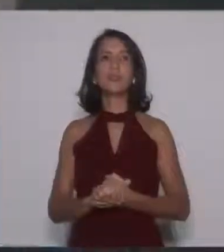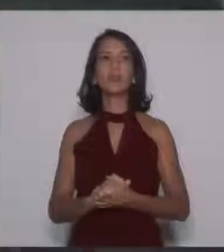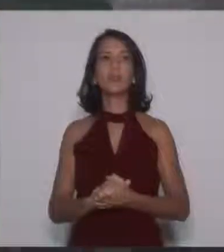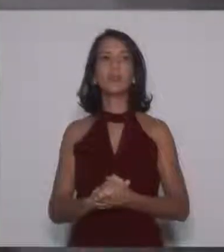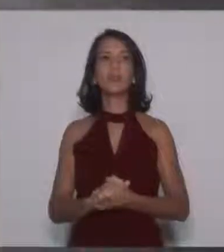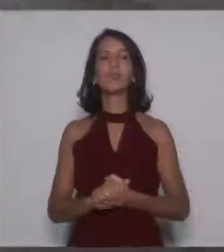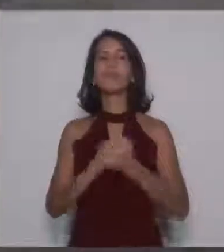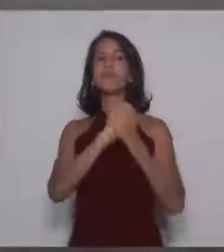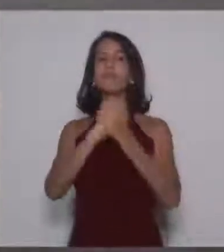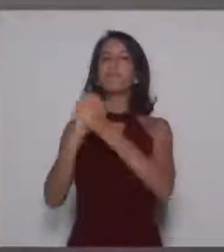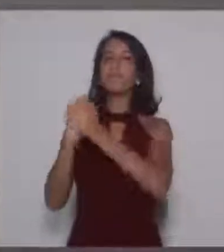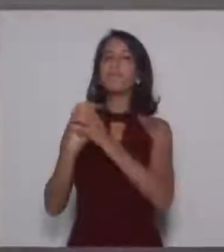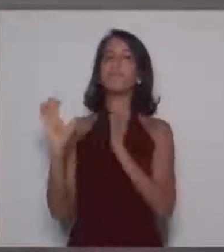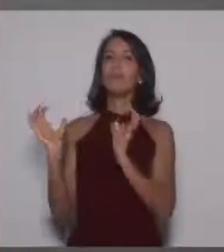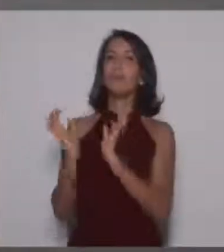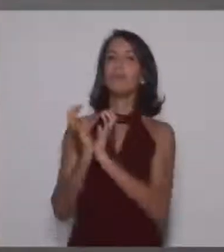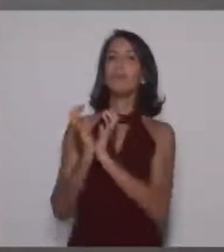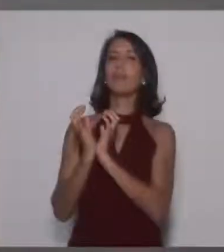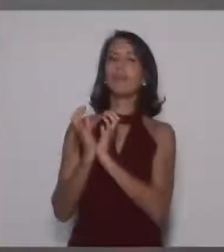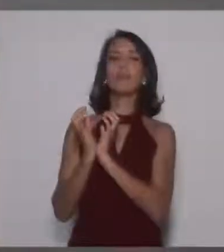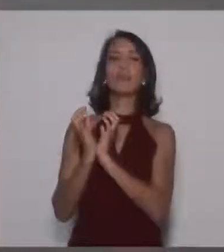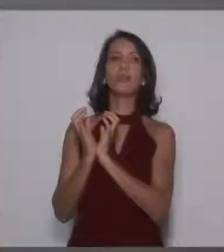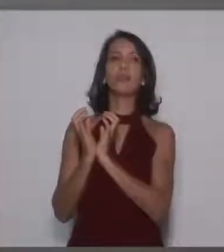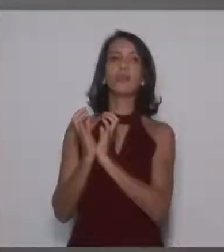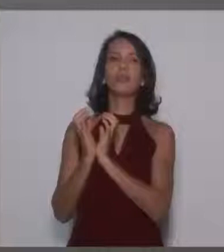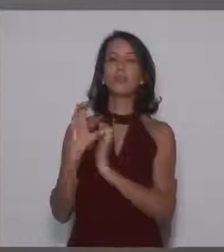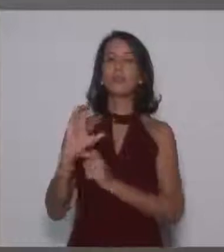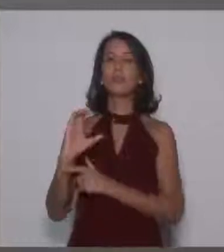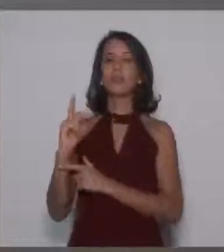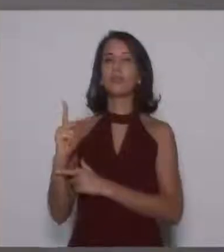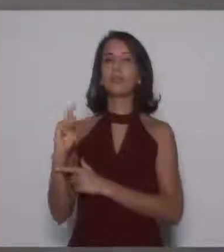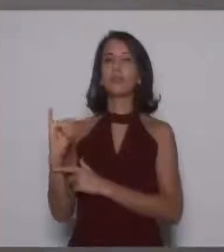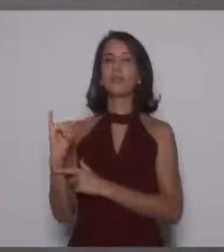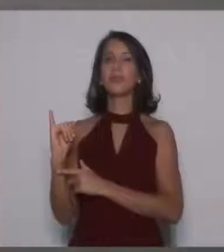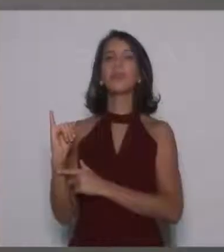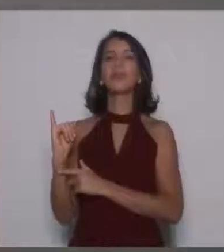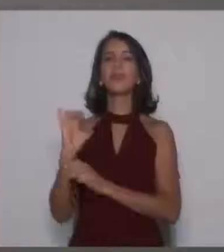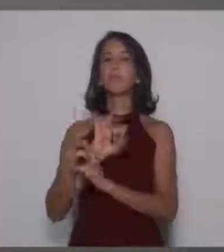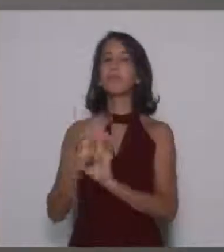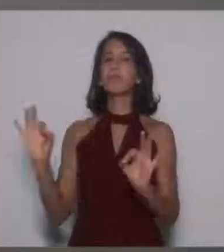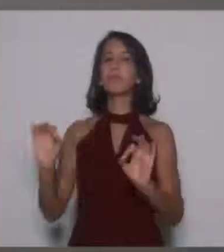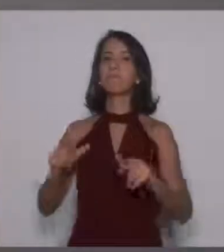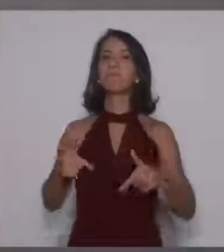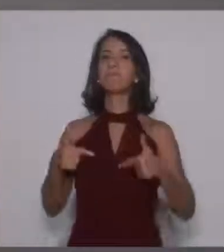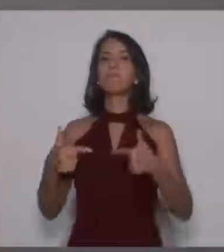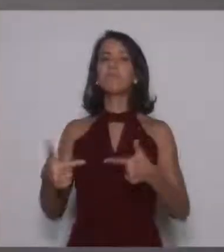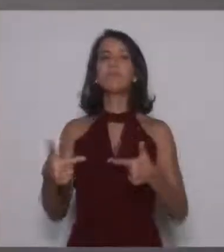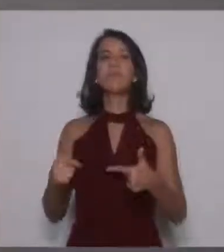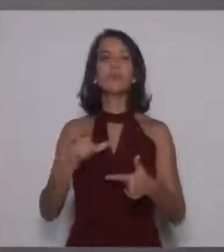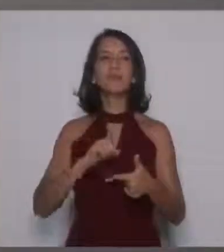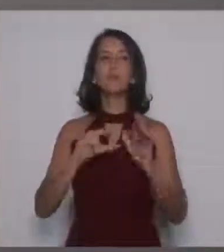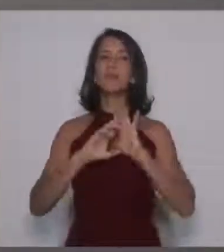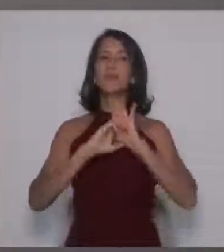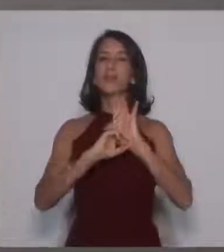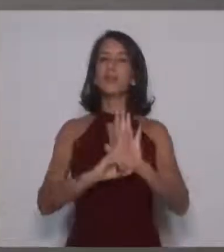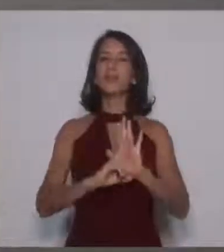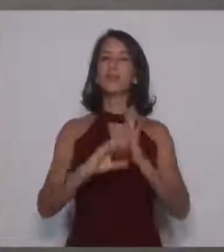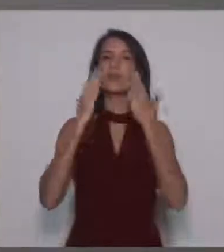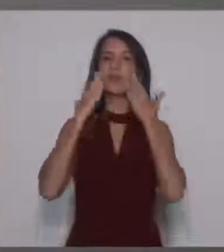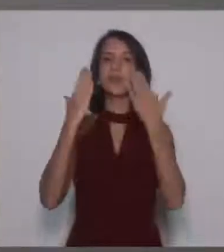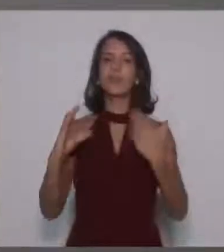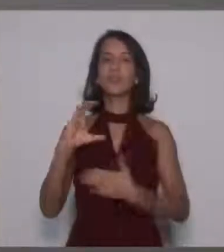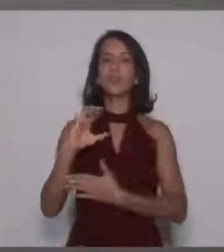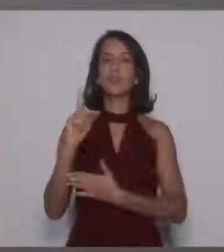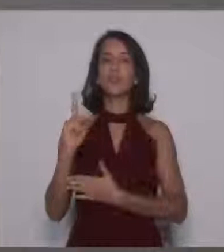Eu parabenizo a comissão da CPI pelo belo trabalho que tem representado aí diante da